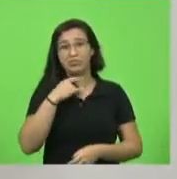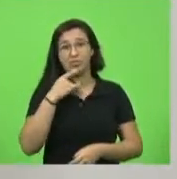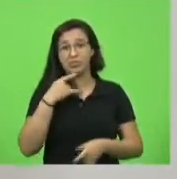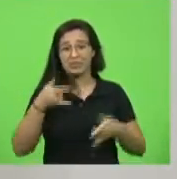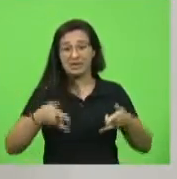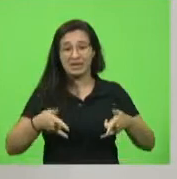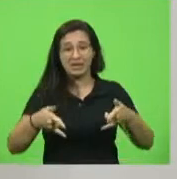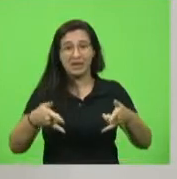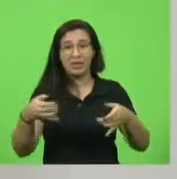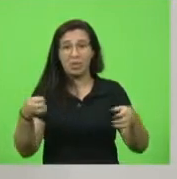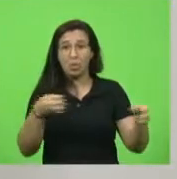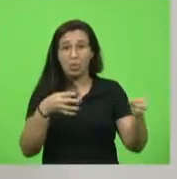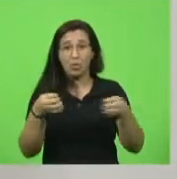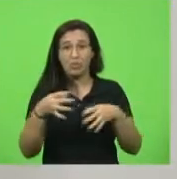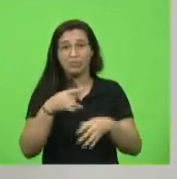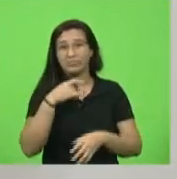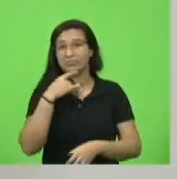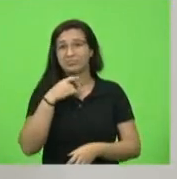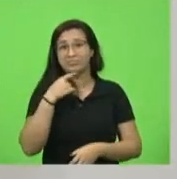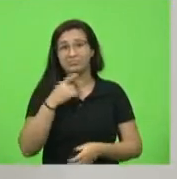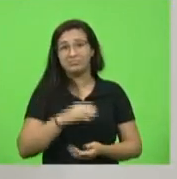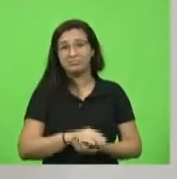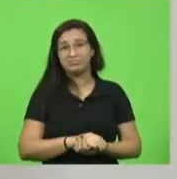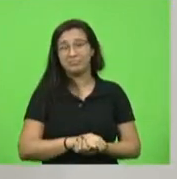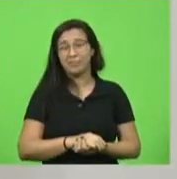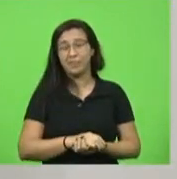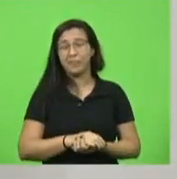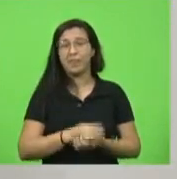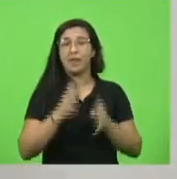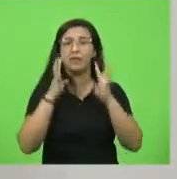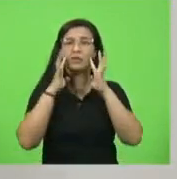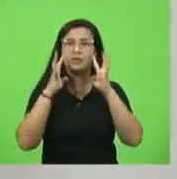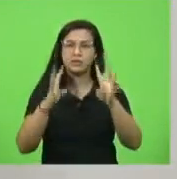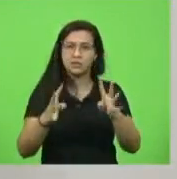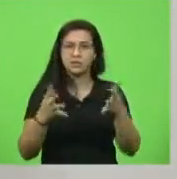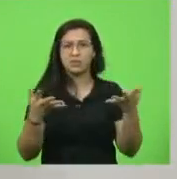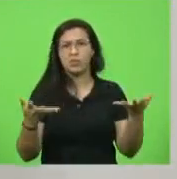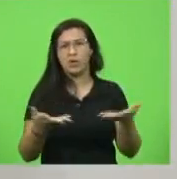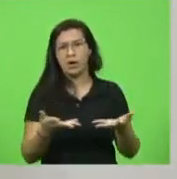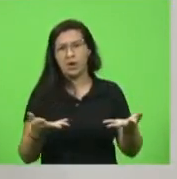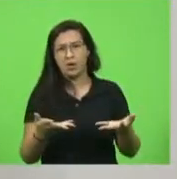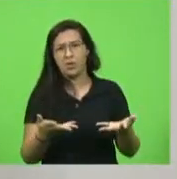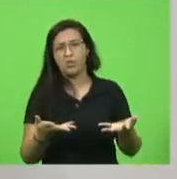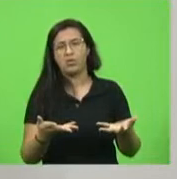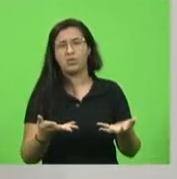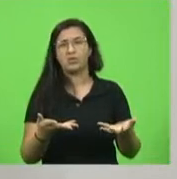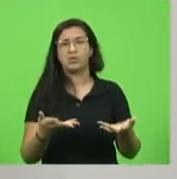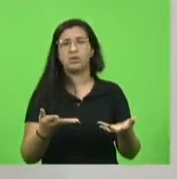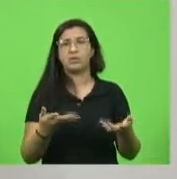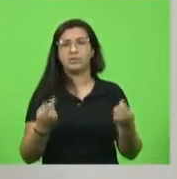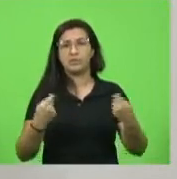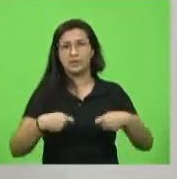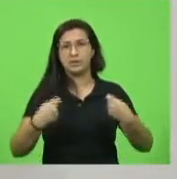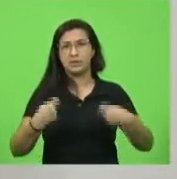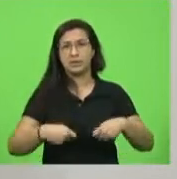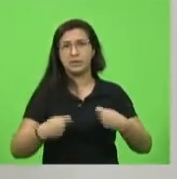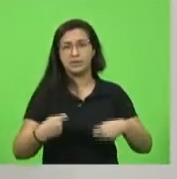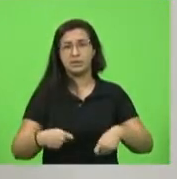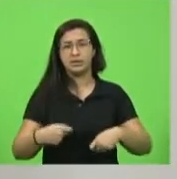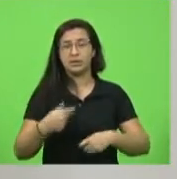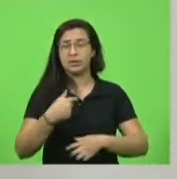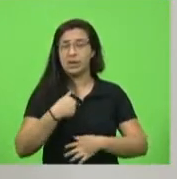Então, eu quero deixar o meu manifesto aqui de atenção em relação a esse momento que vivemos e o meu